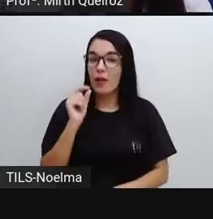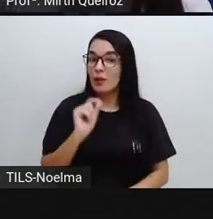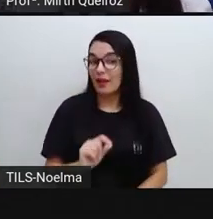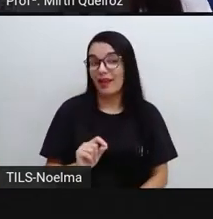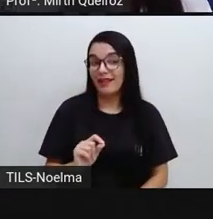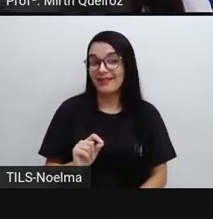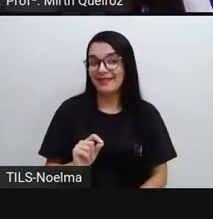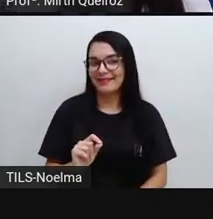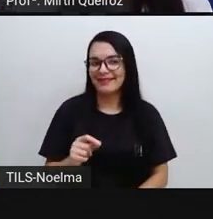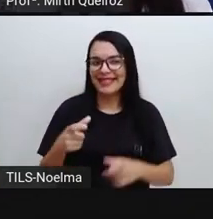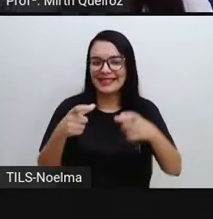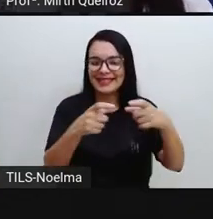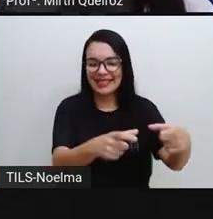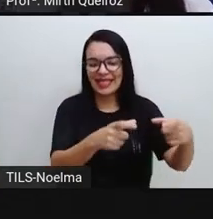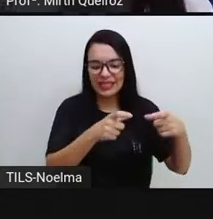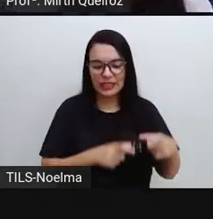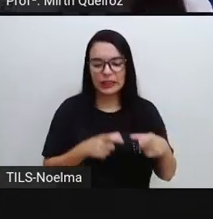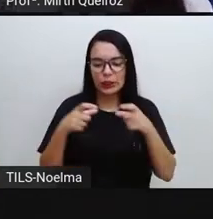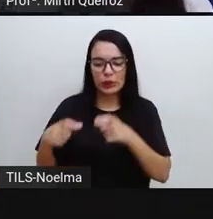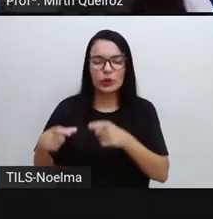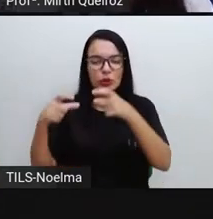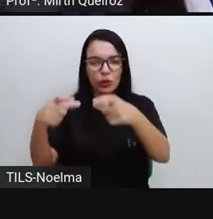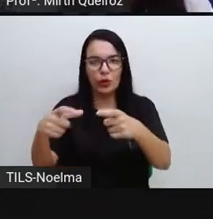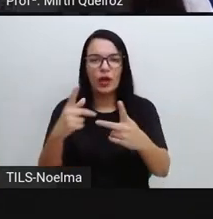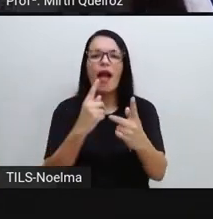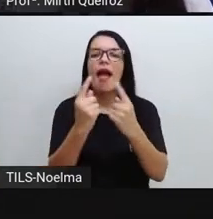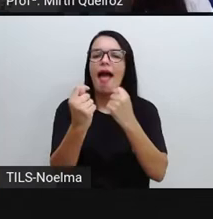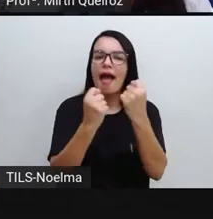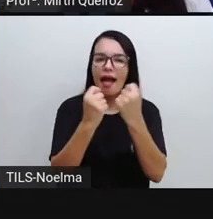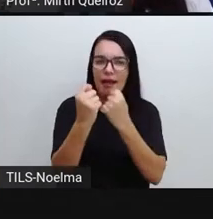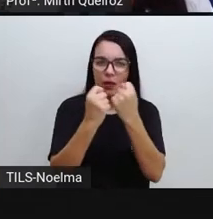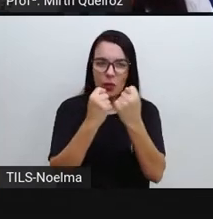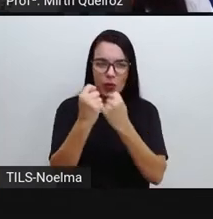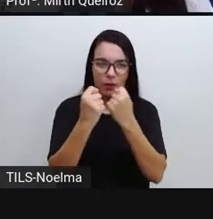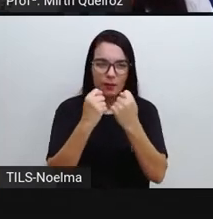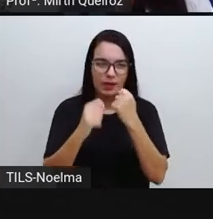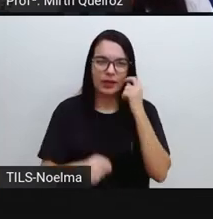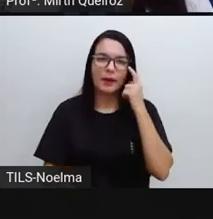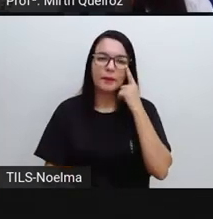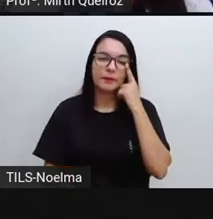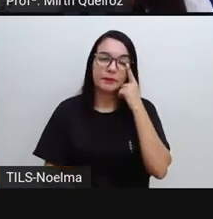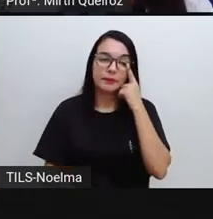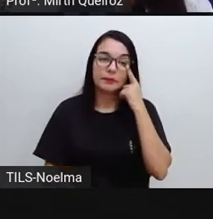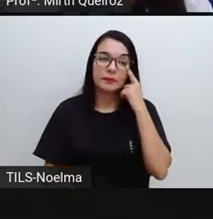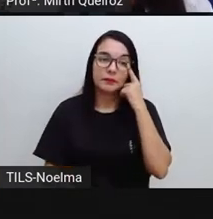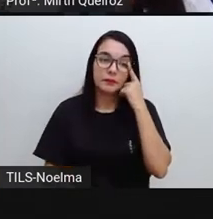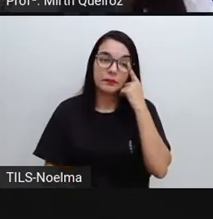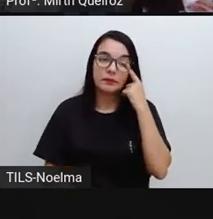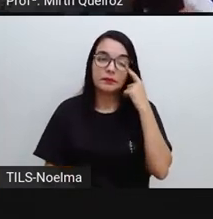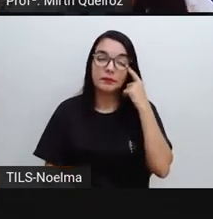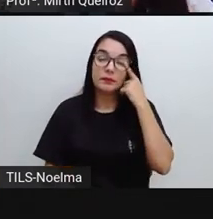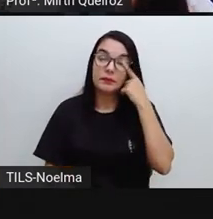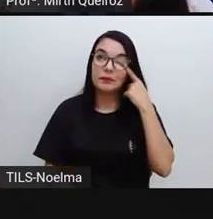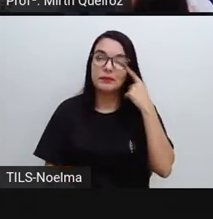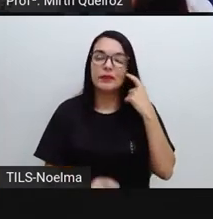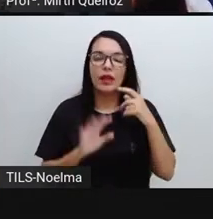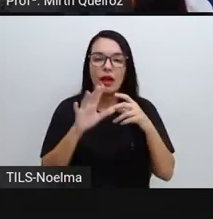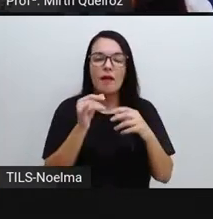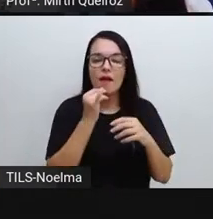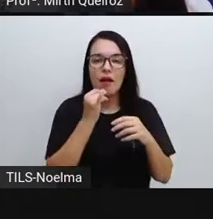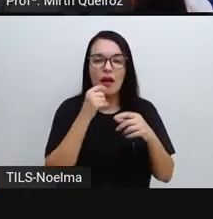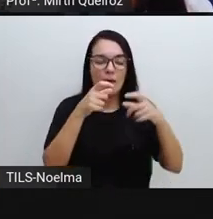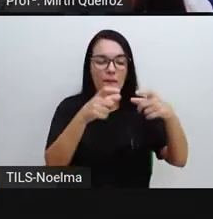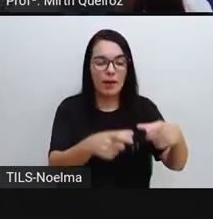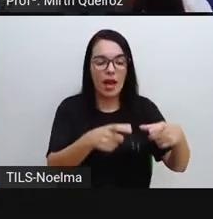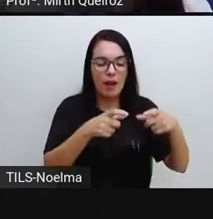falar sobre setores de economia, setores. Os setores de economia